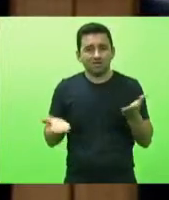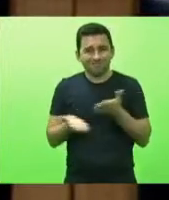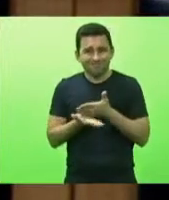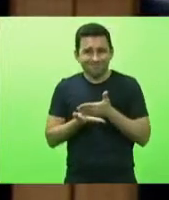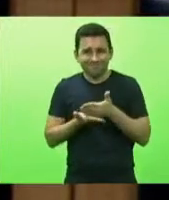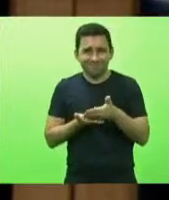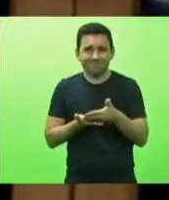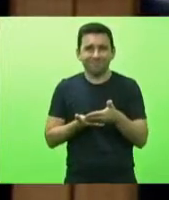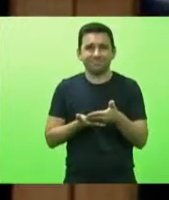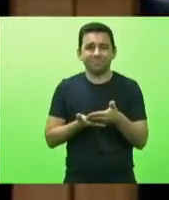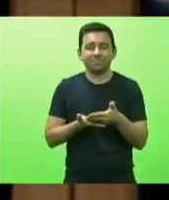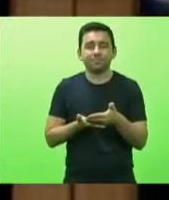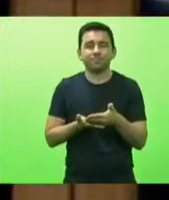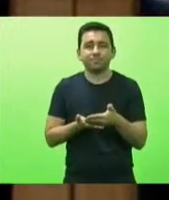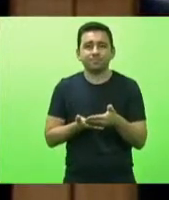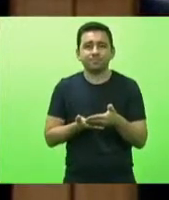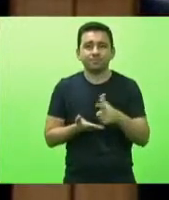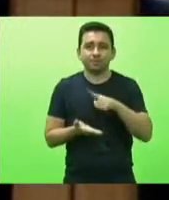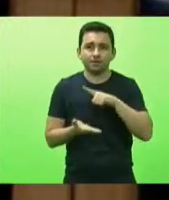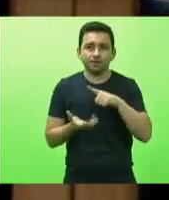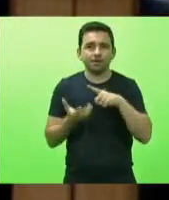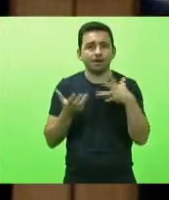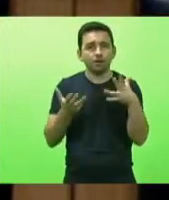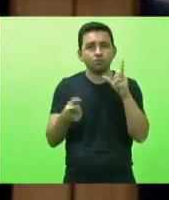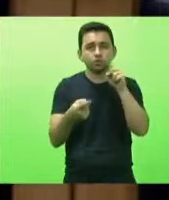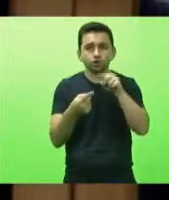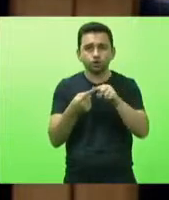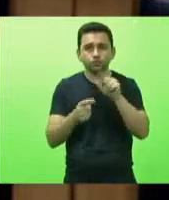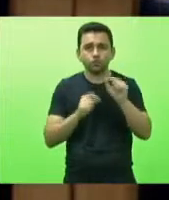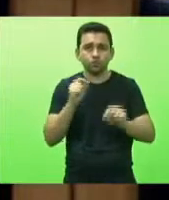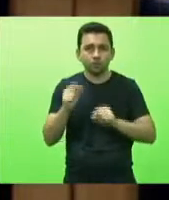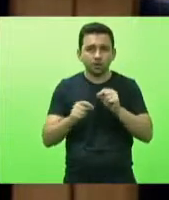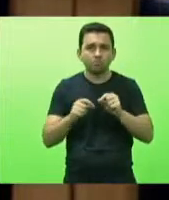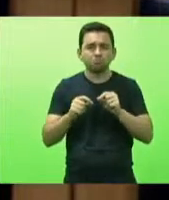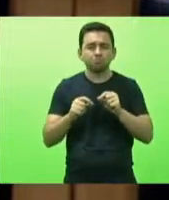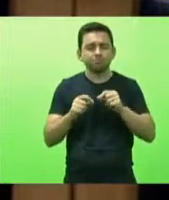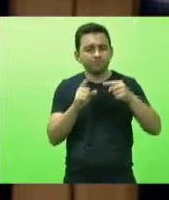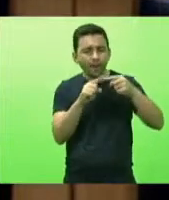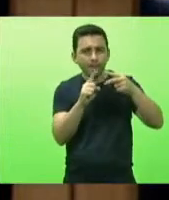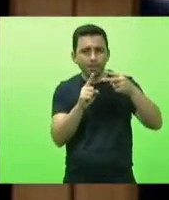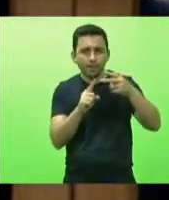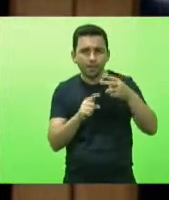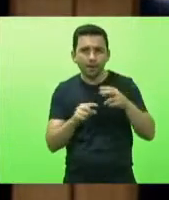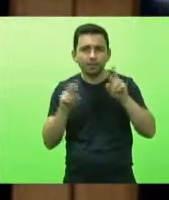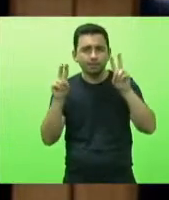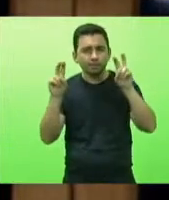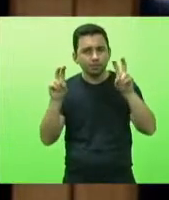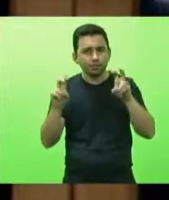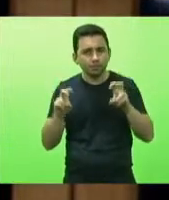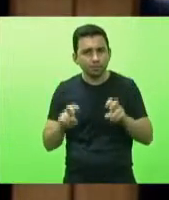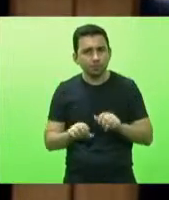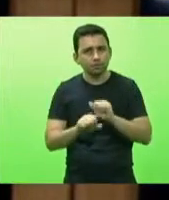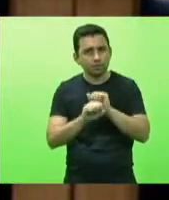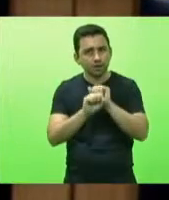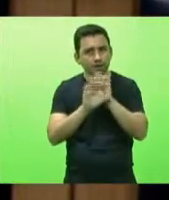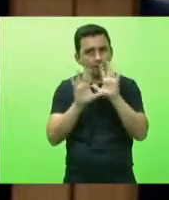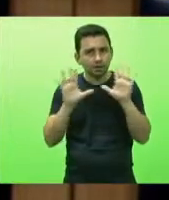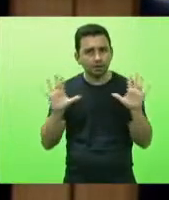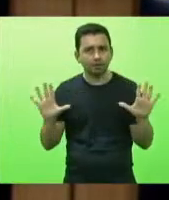a intenção de pontuar os questionamentos fazer uma solicitação aqui